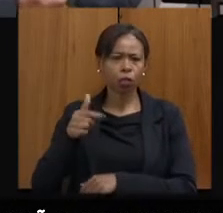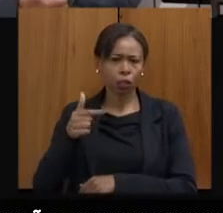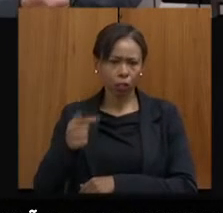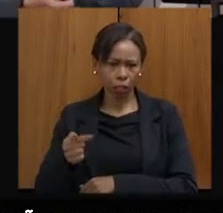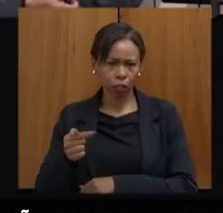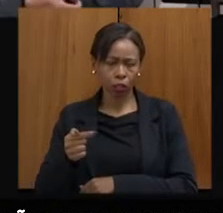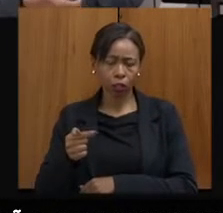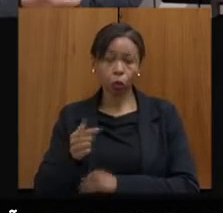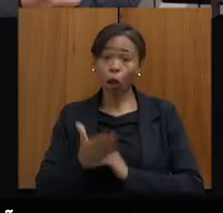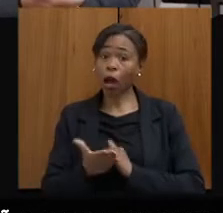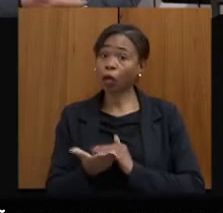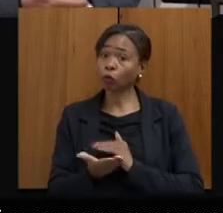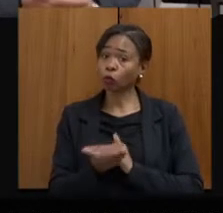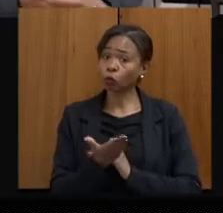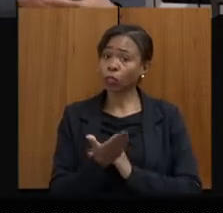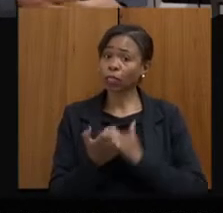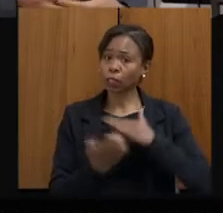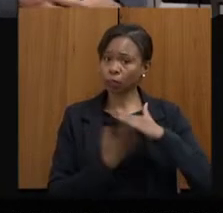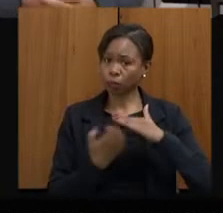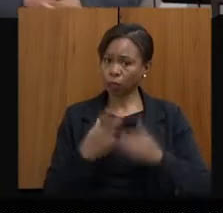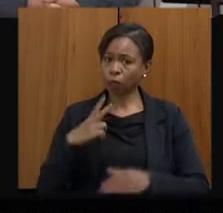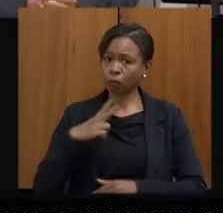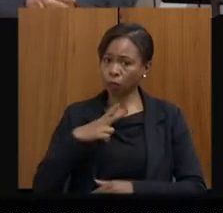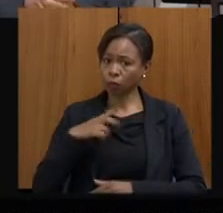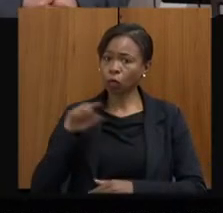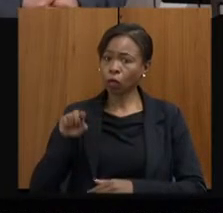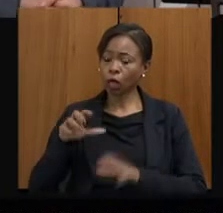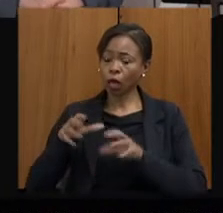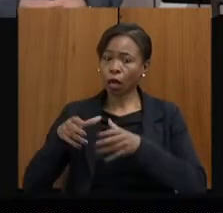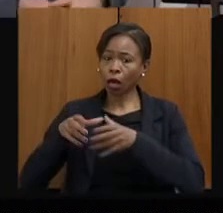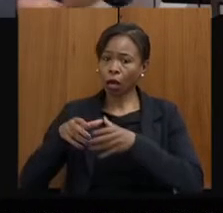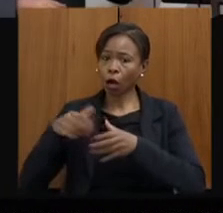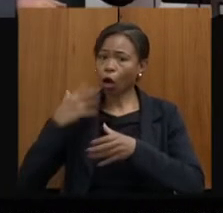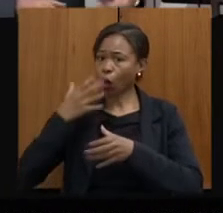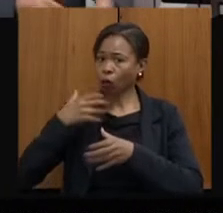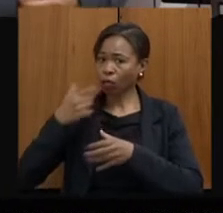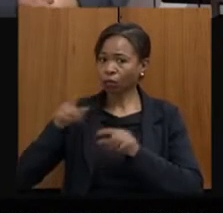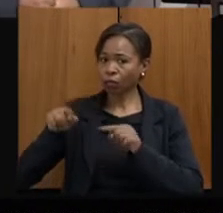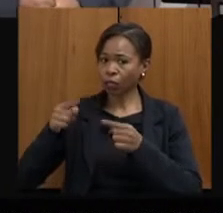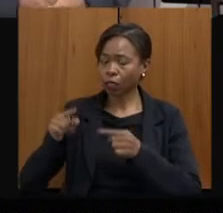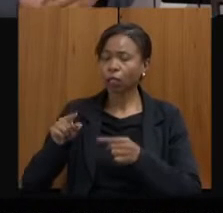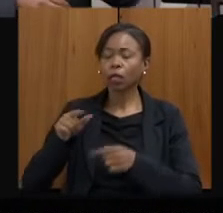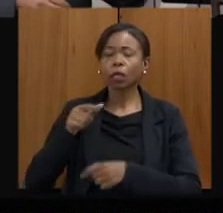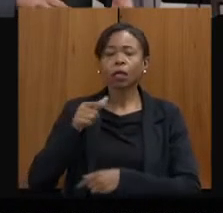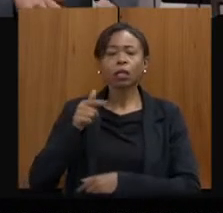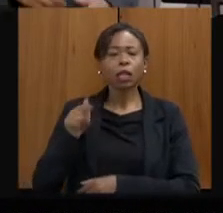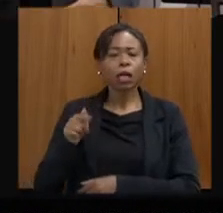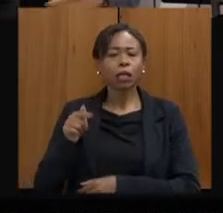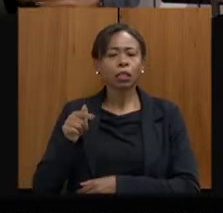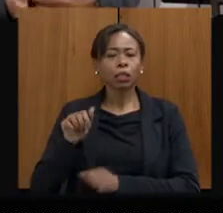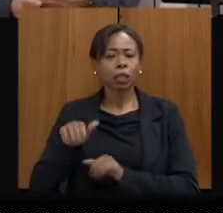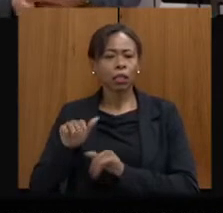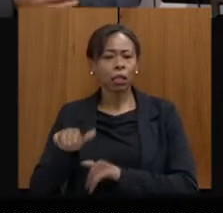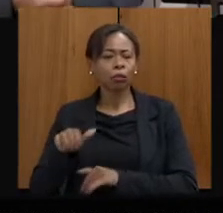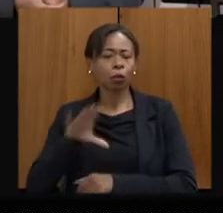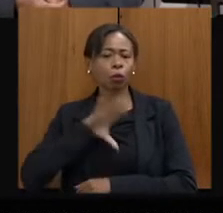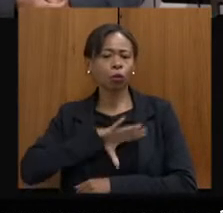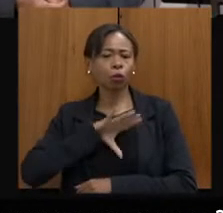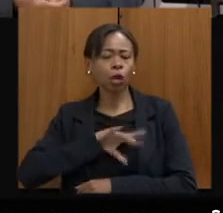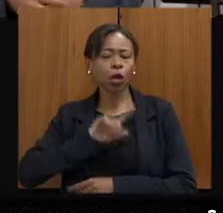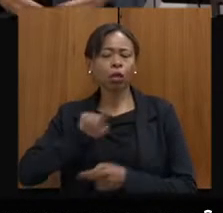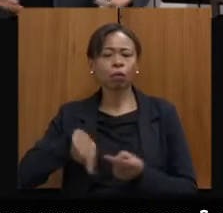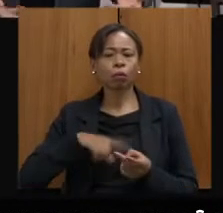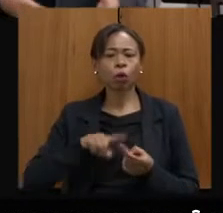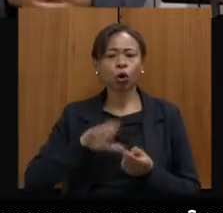privadas, a Orquestra Filarmônica, no dia 7 de setembro, em Portugal, depois Coimbra, o Porto, e, junto com